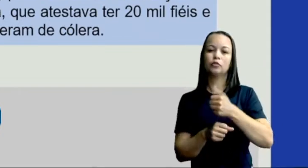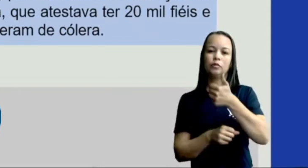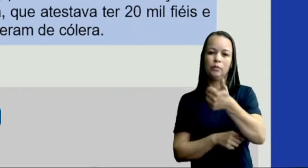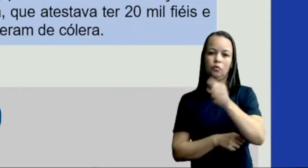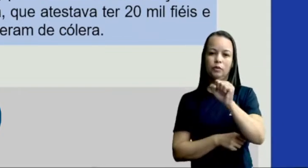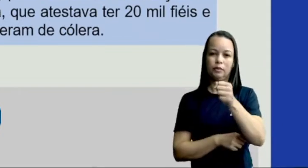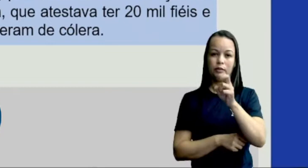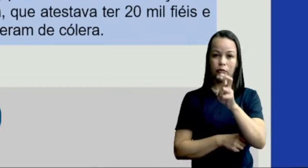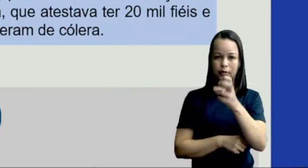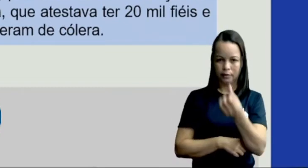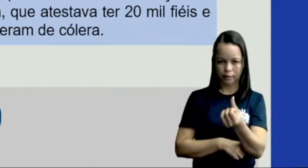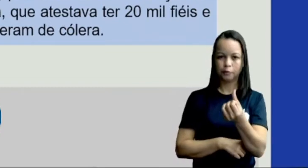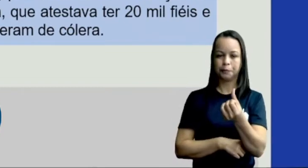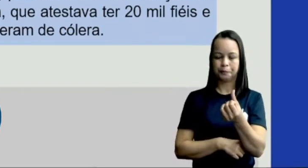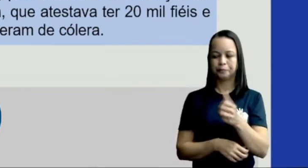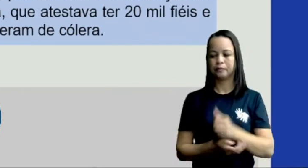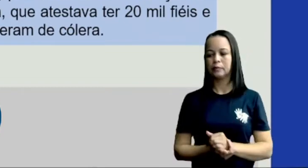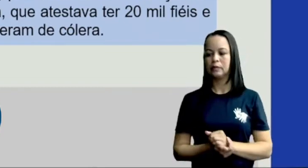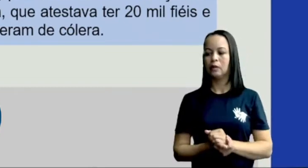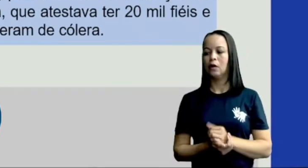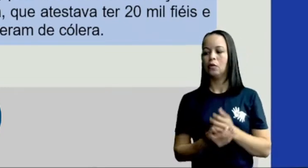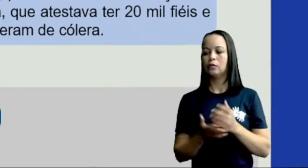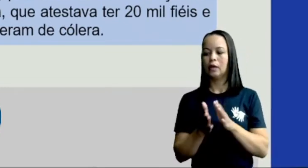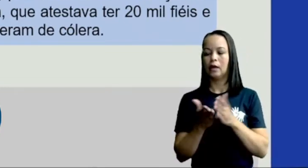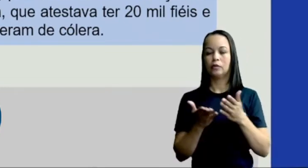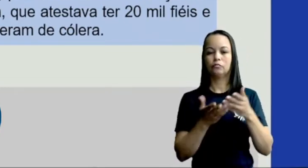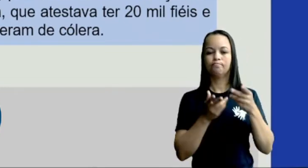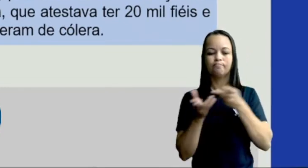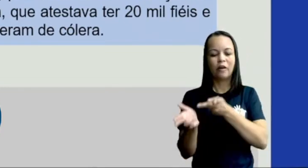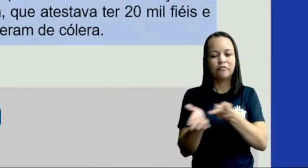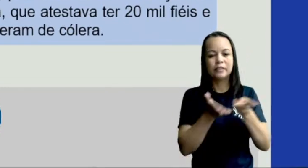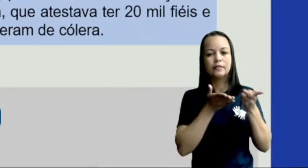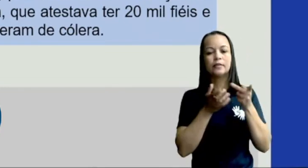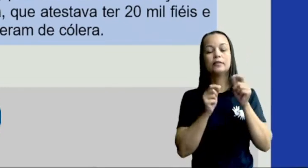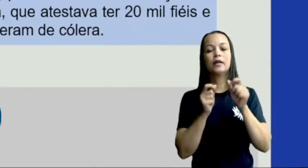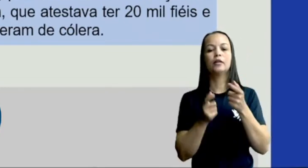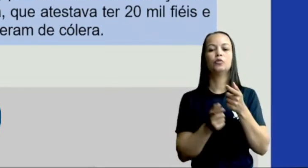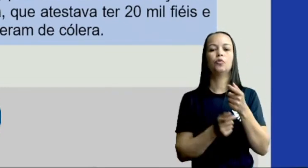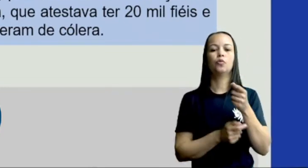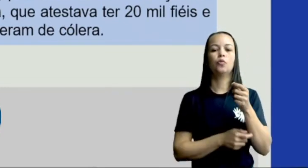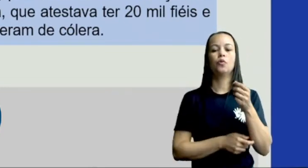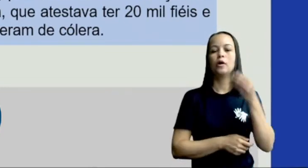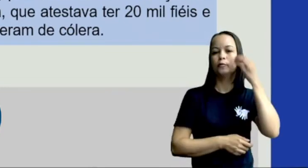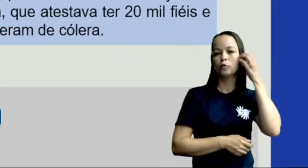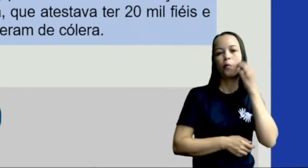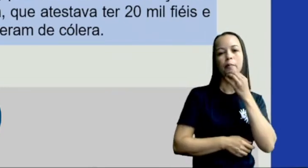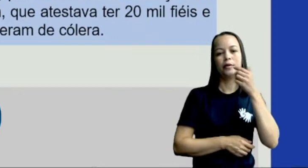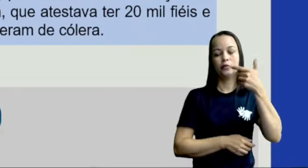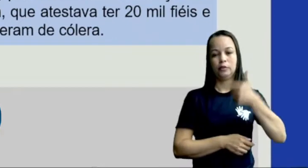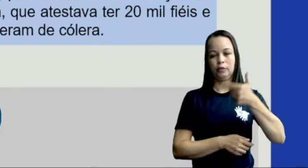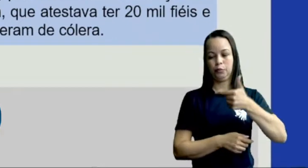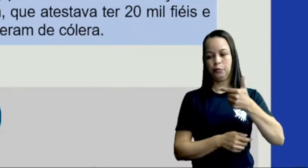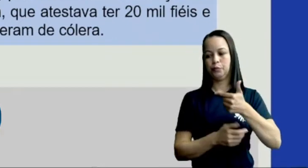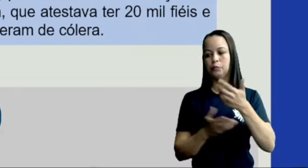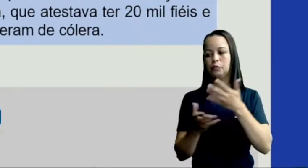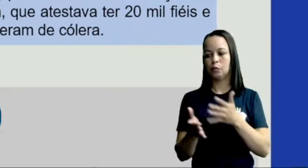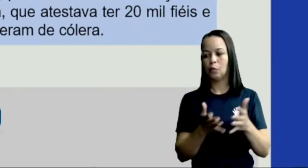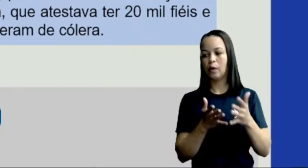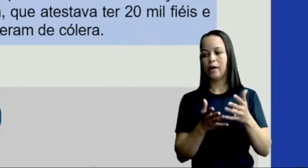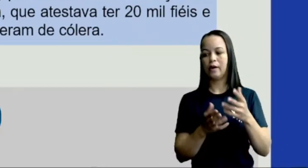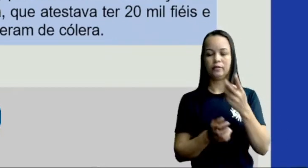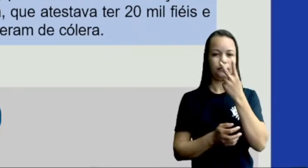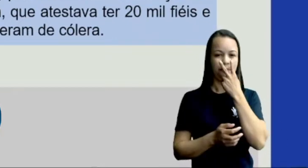1856. O diário da visita do imperador Dom Pedro II, na então cidade da Vitória, como era